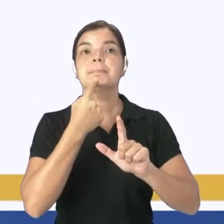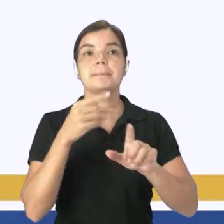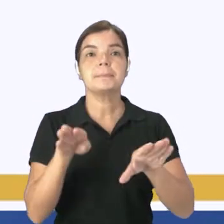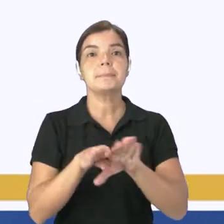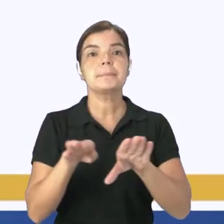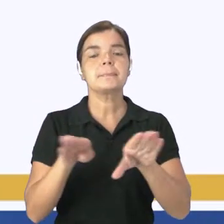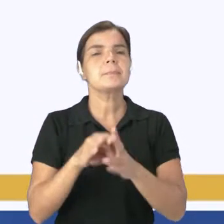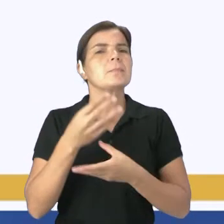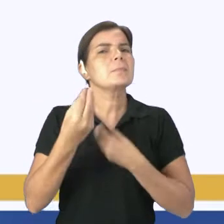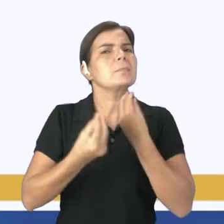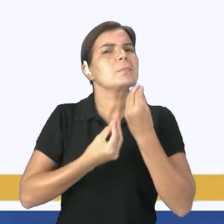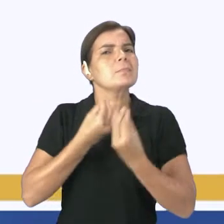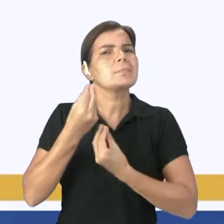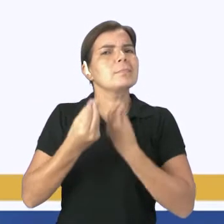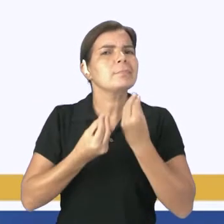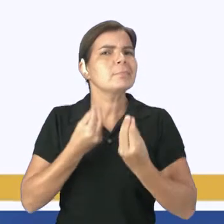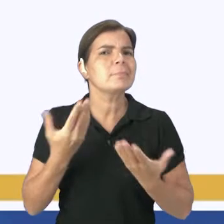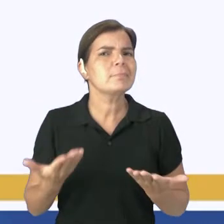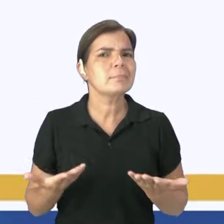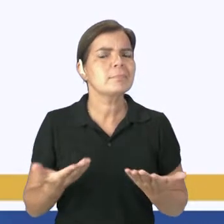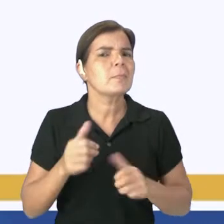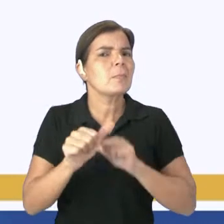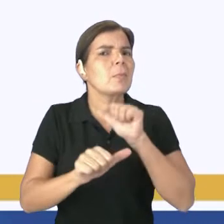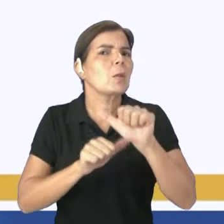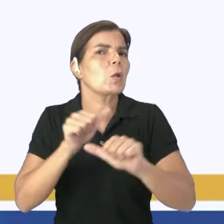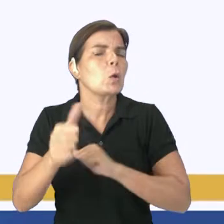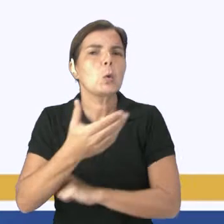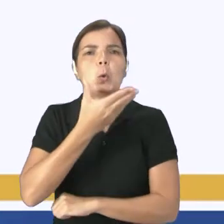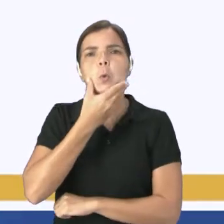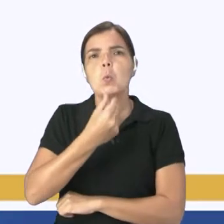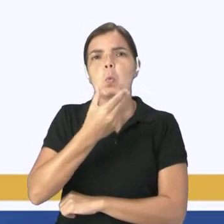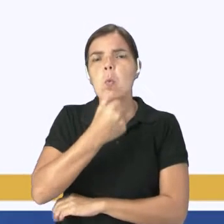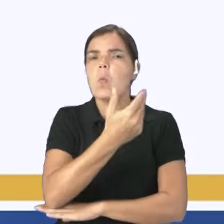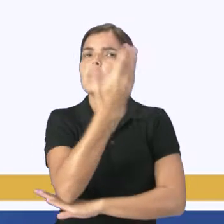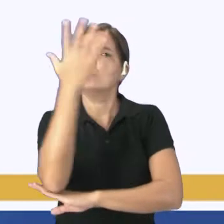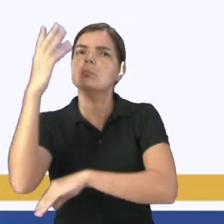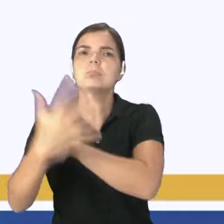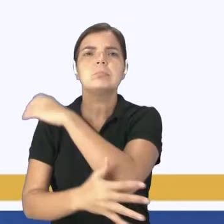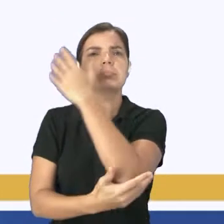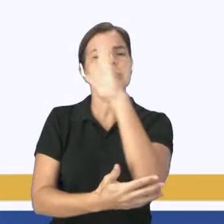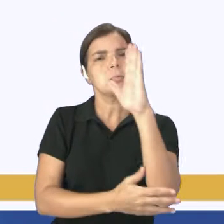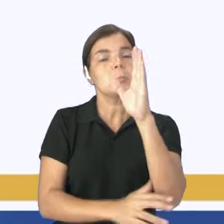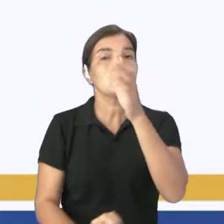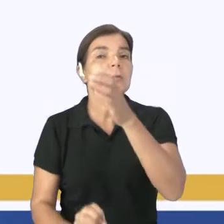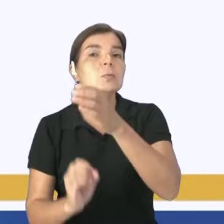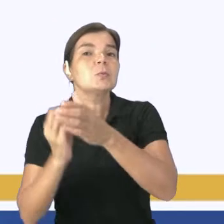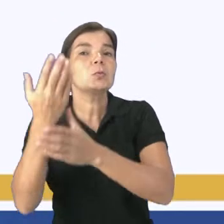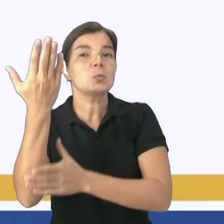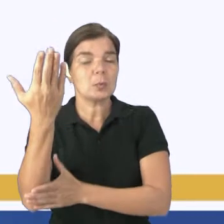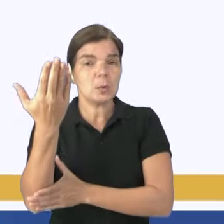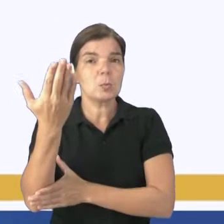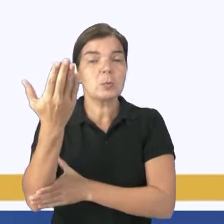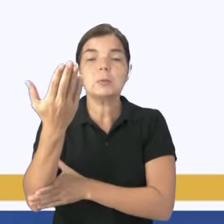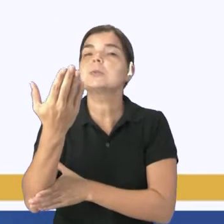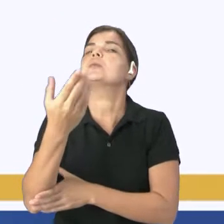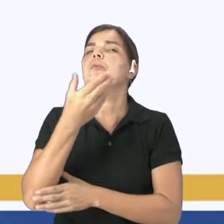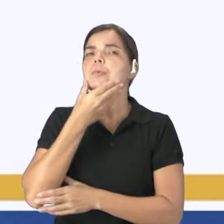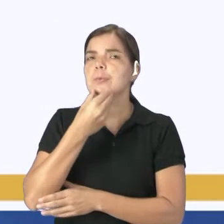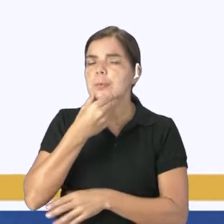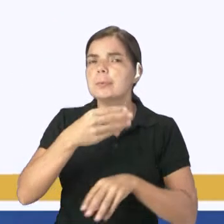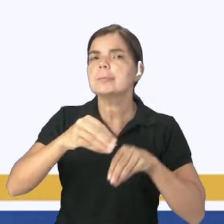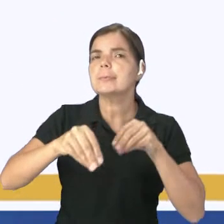é que veio sendo a modificação do homem na natureza. Desde o surgimento do homem na Terra, ele passou por muitas modificações.